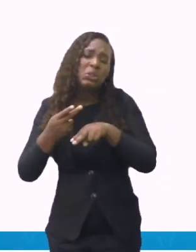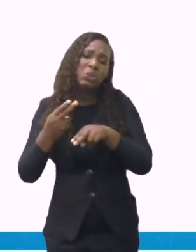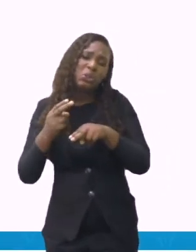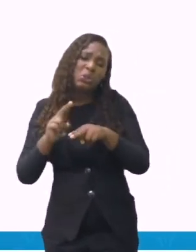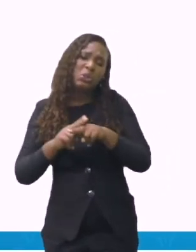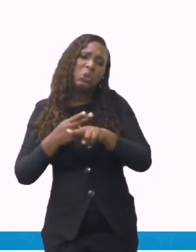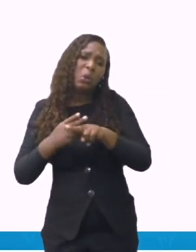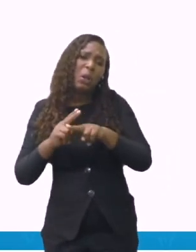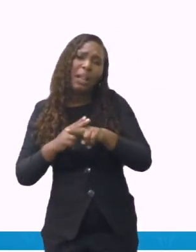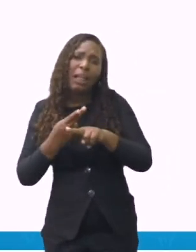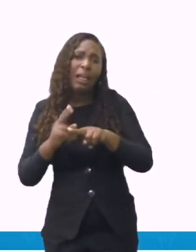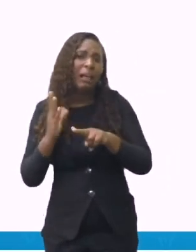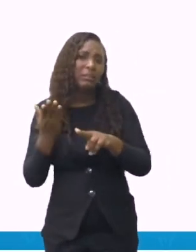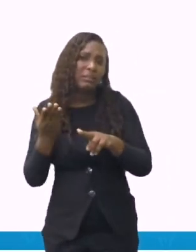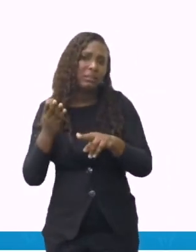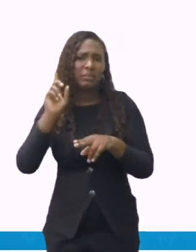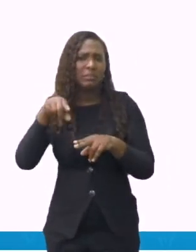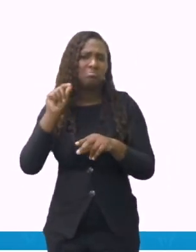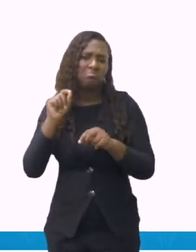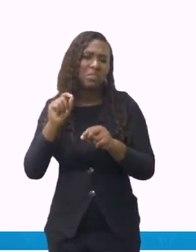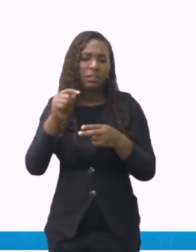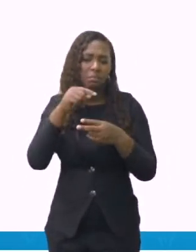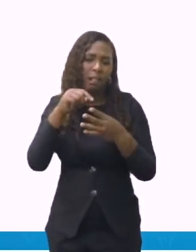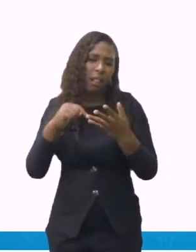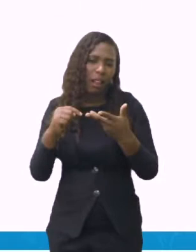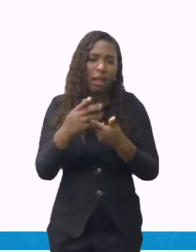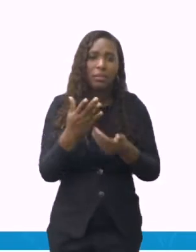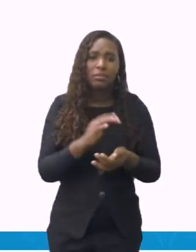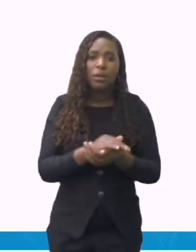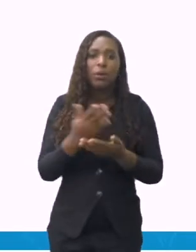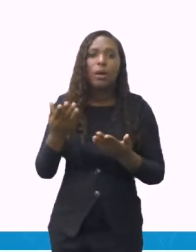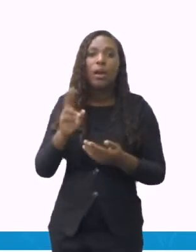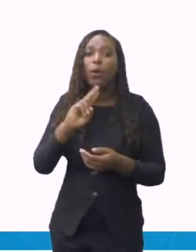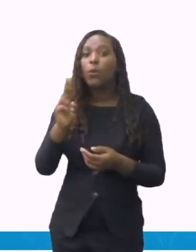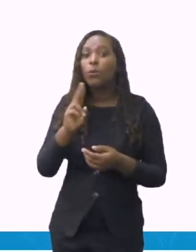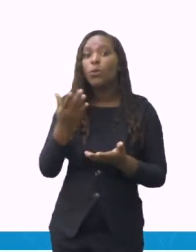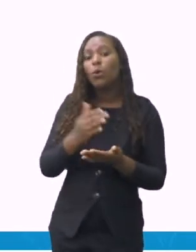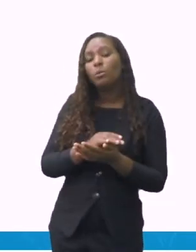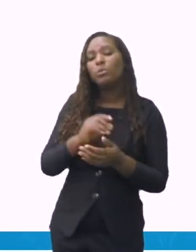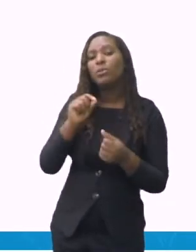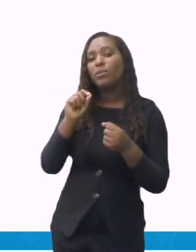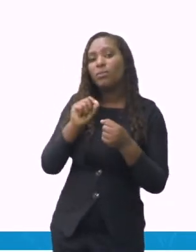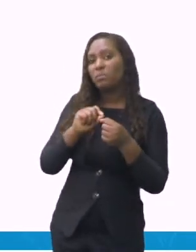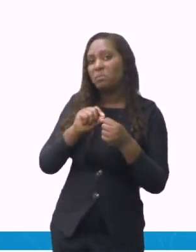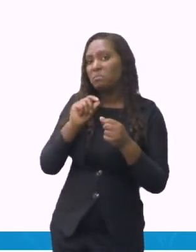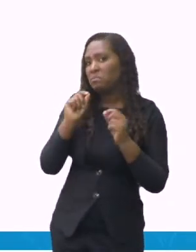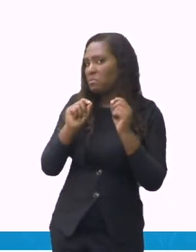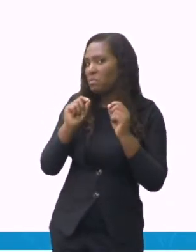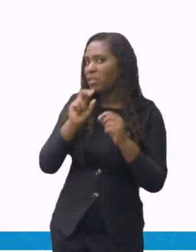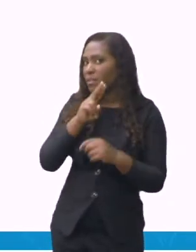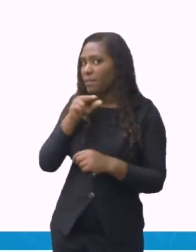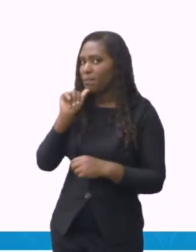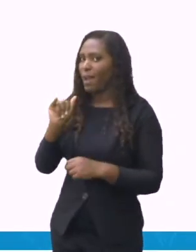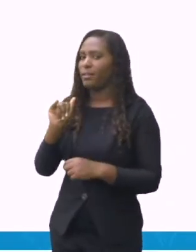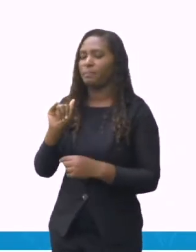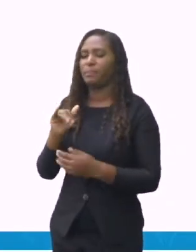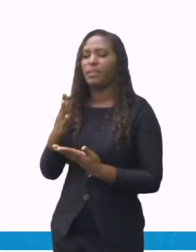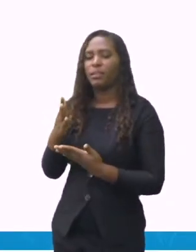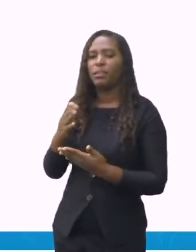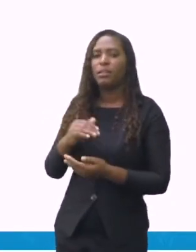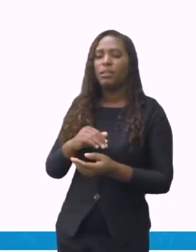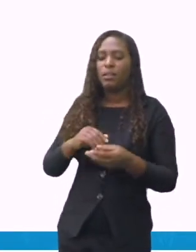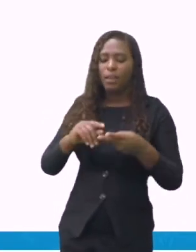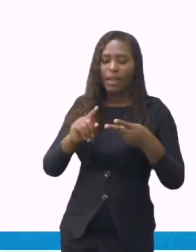geralmente é o nome do que vai se fazer. O modo de preparo. A gente tem os ingredientes e o modo de